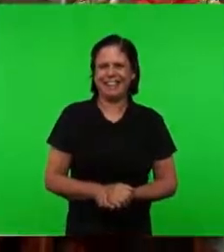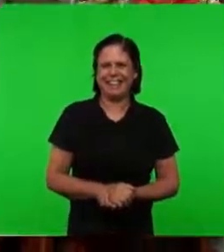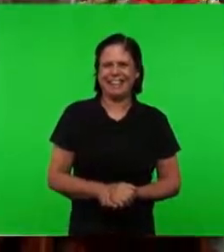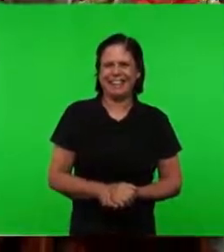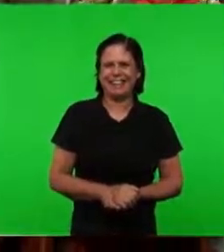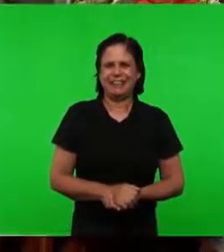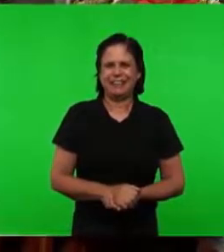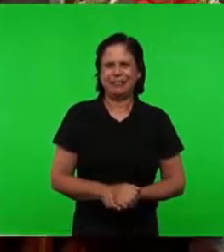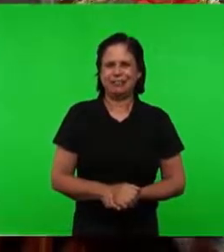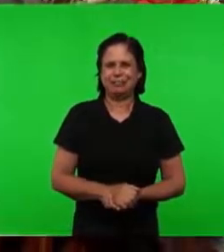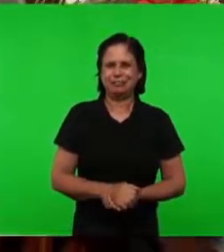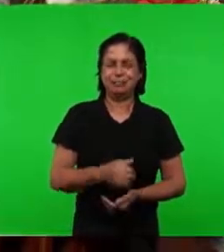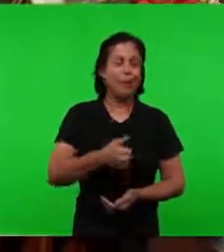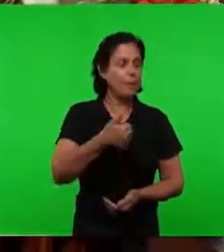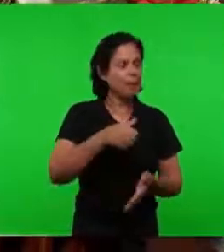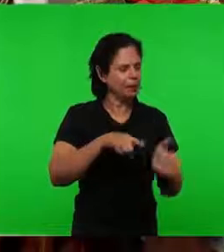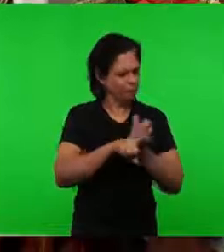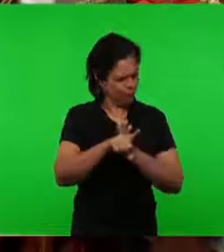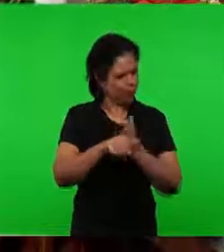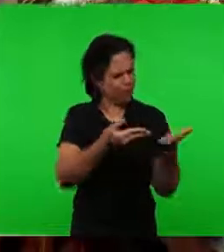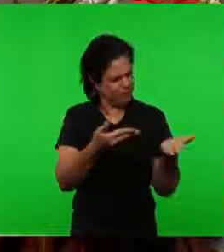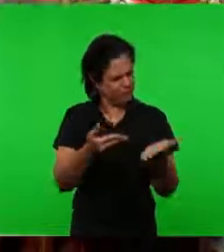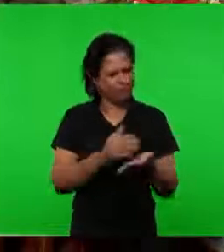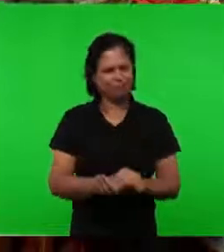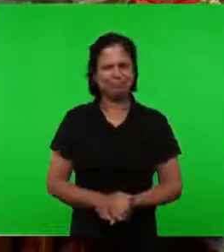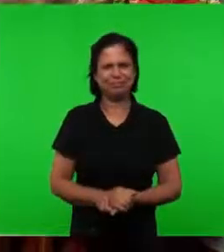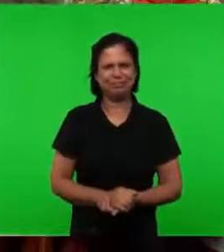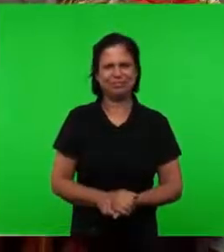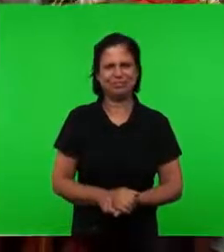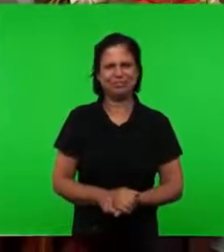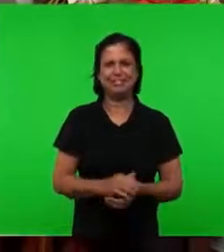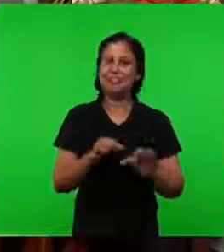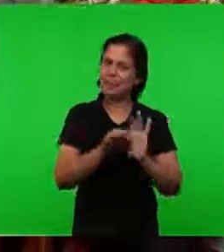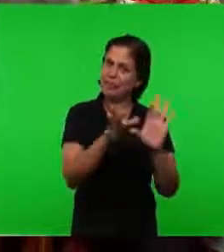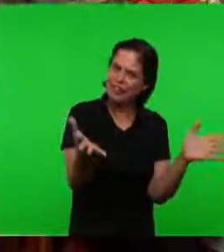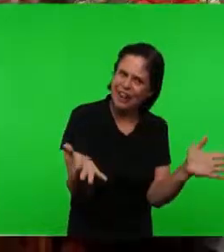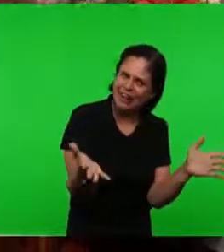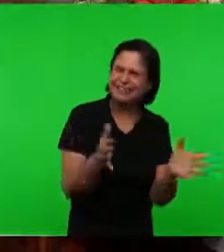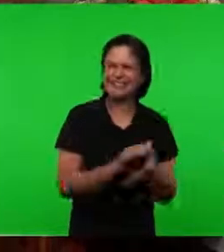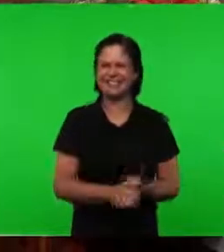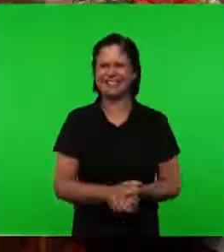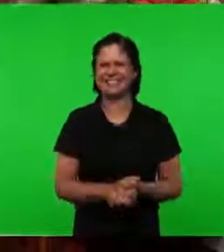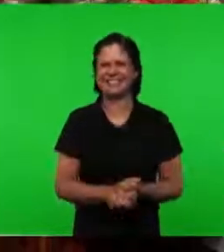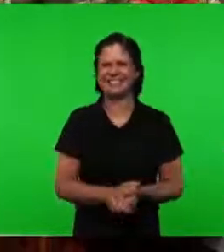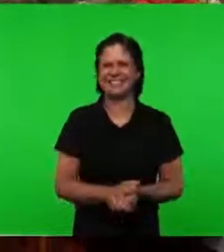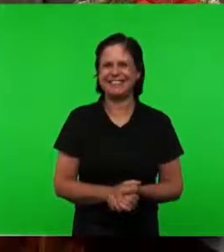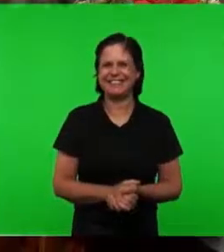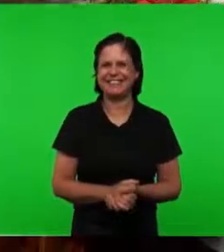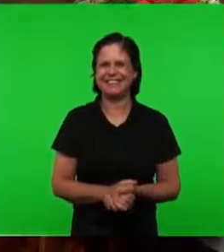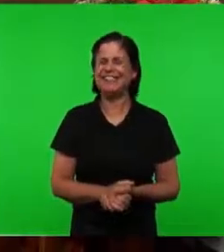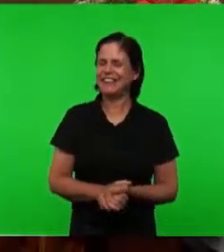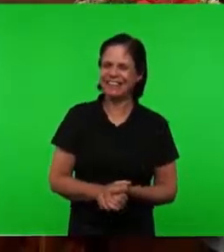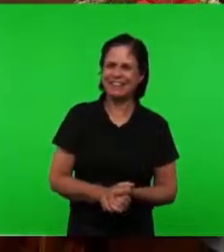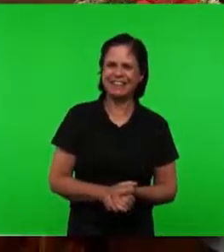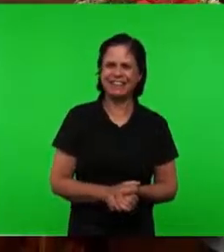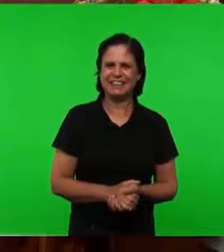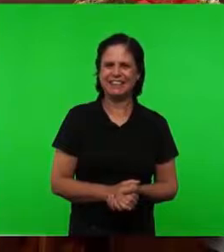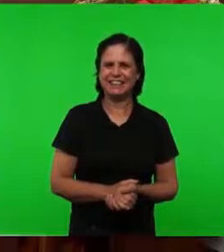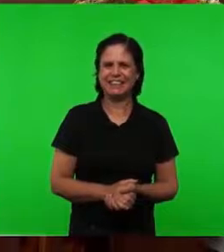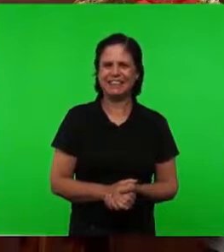Primeira palavra Primeira pergunta Pastor Gilson Fica à vontade Muito bem irmãos Nós vamos agora Passar